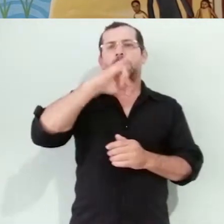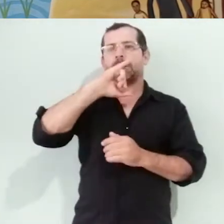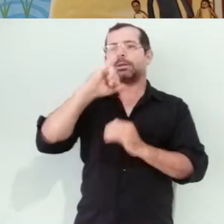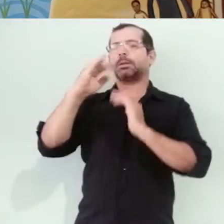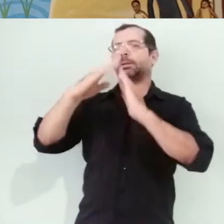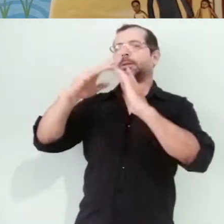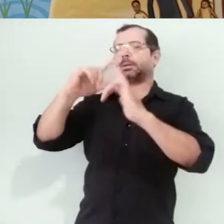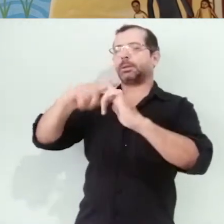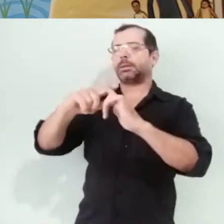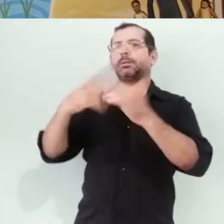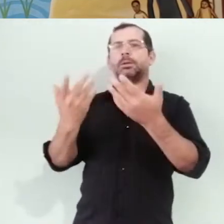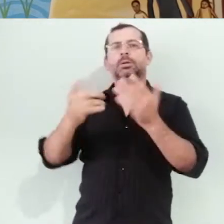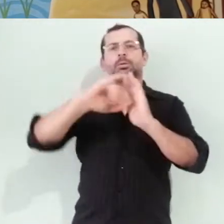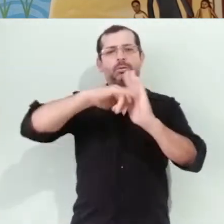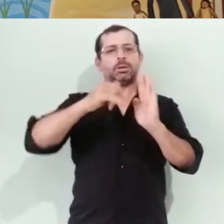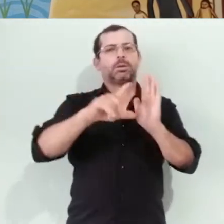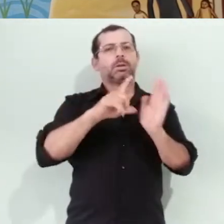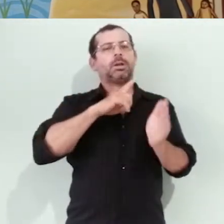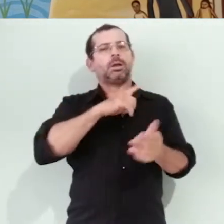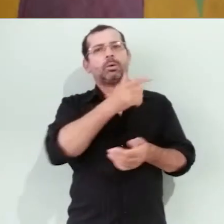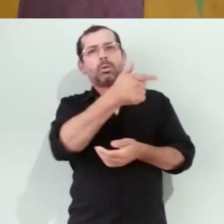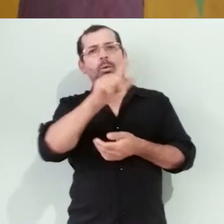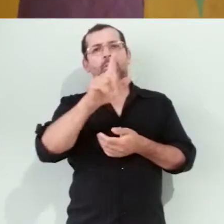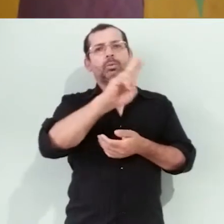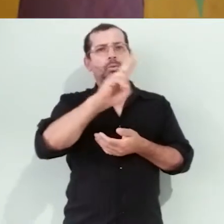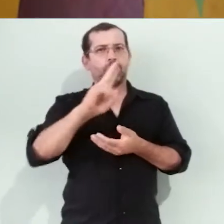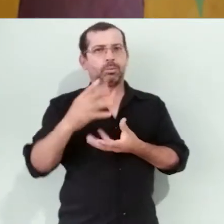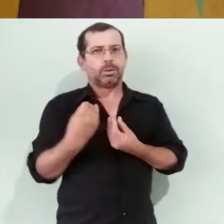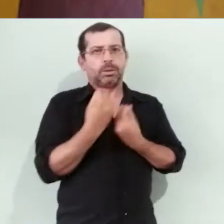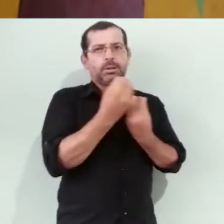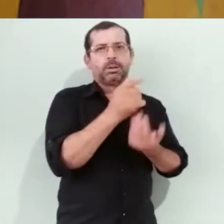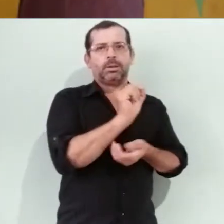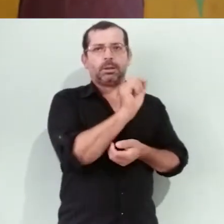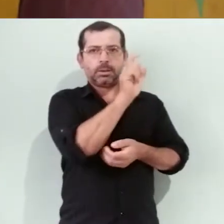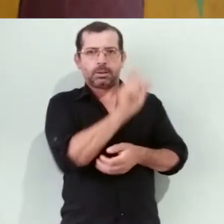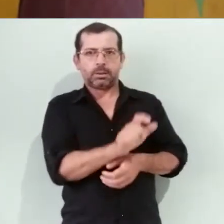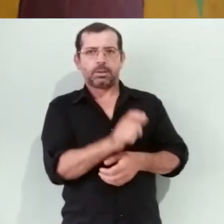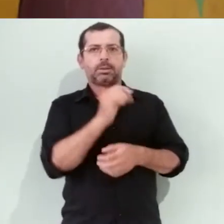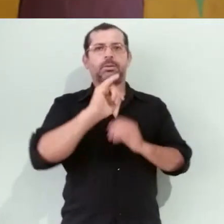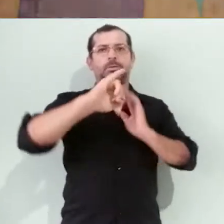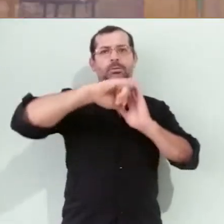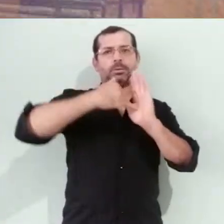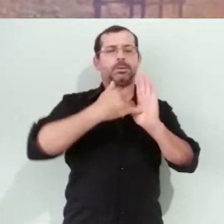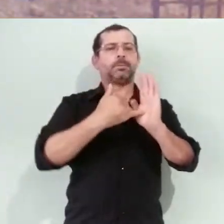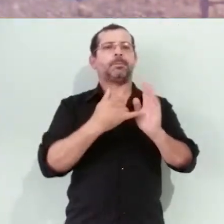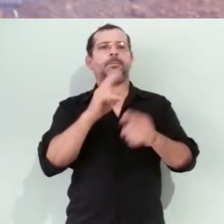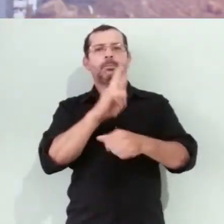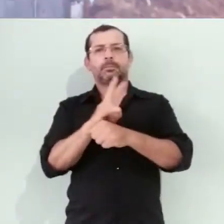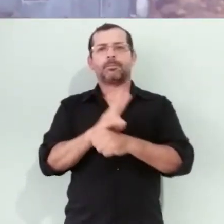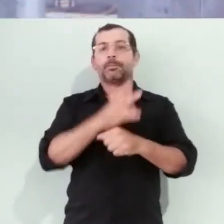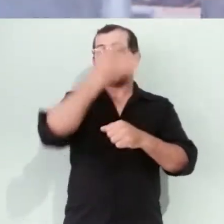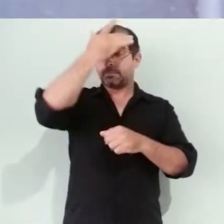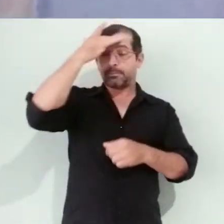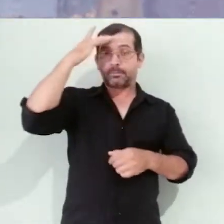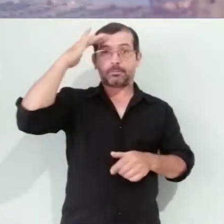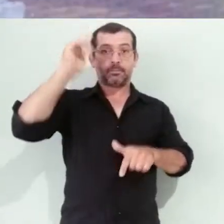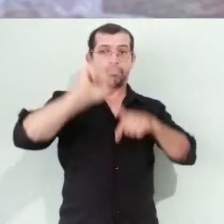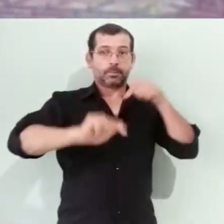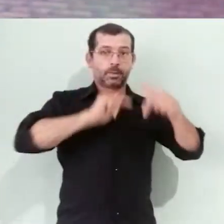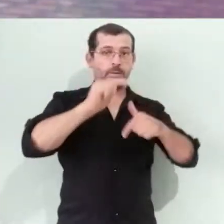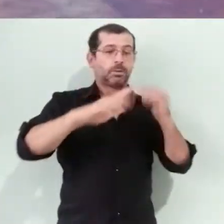outros títulos a ele associados. Exemplo, patrono dos operários, modelo dos operários,